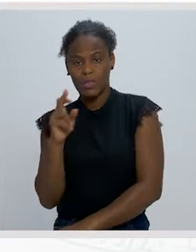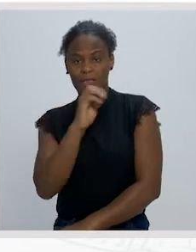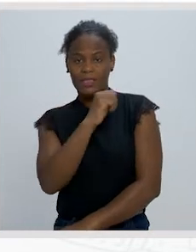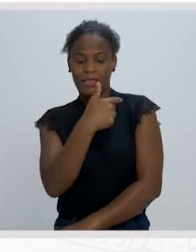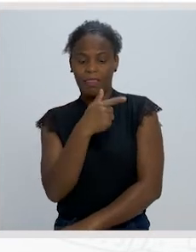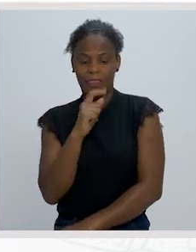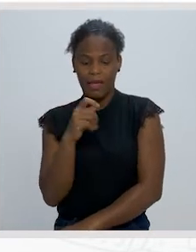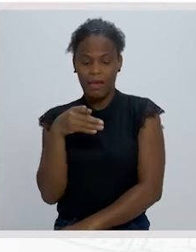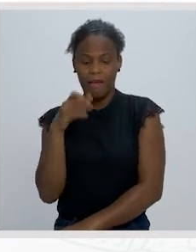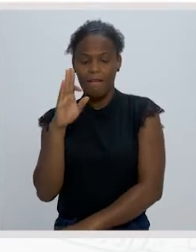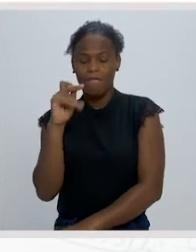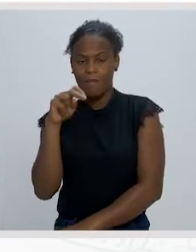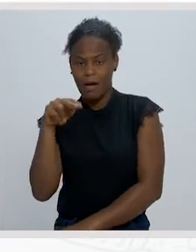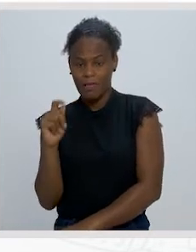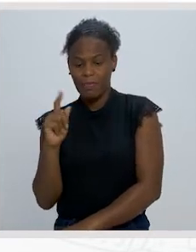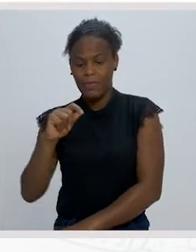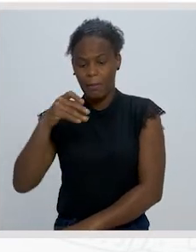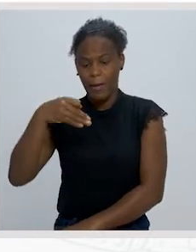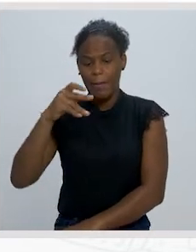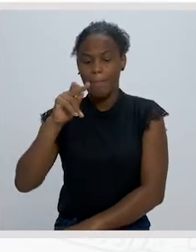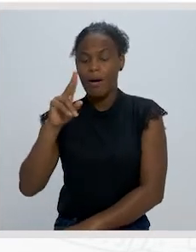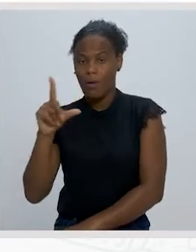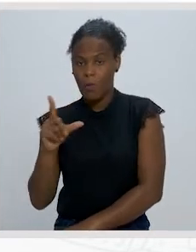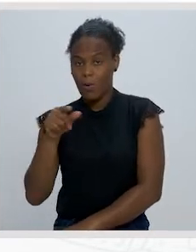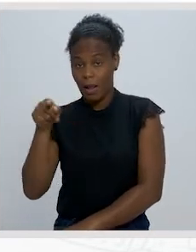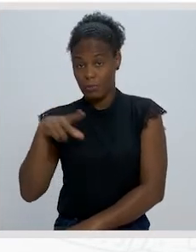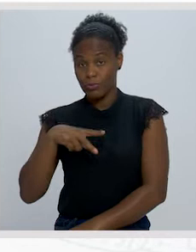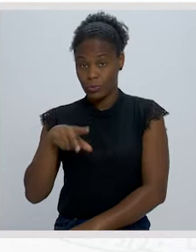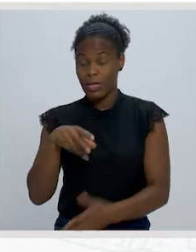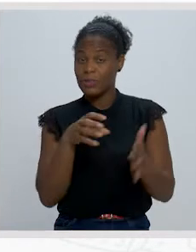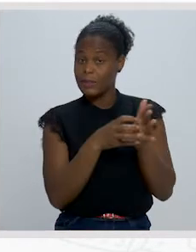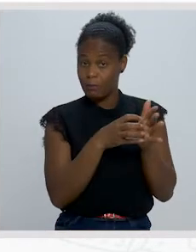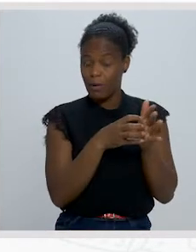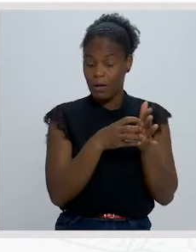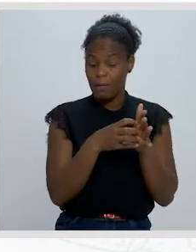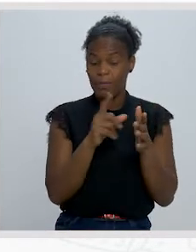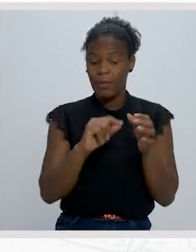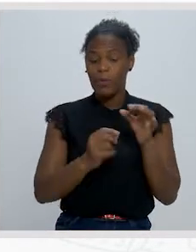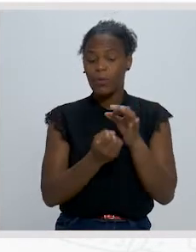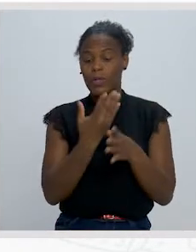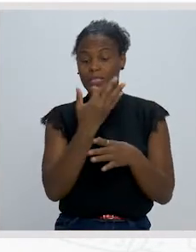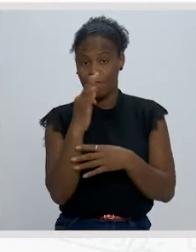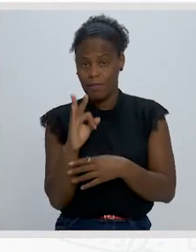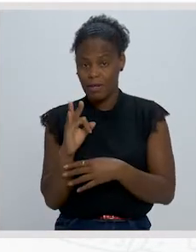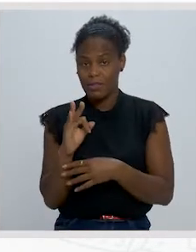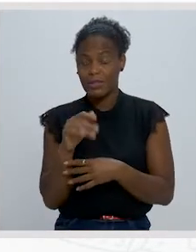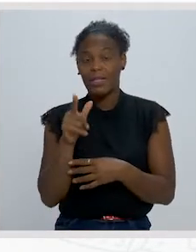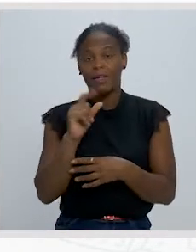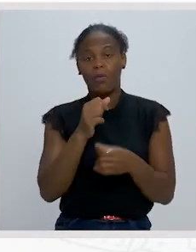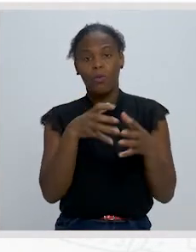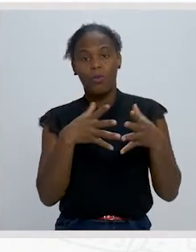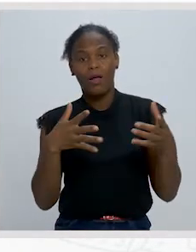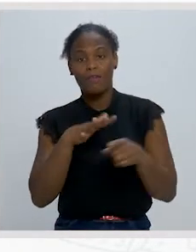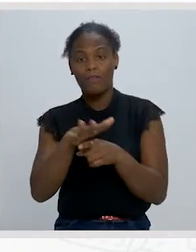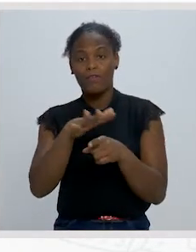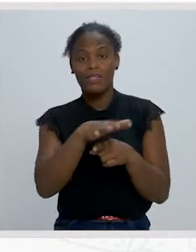Mallarmé e Paul Verlaine. Em Portugal, o simbolismo, de origem francesa e com uma enorme